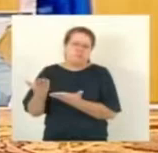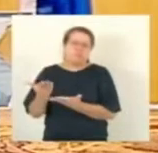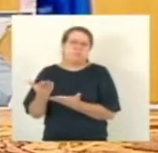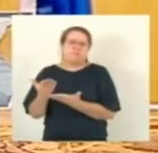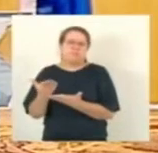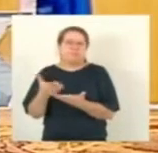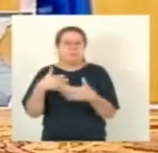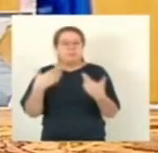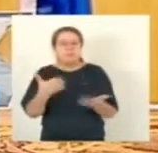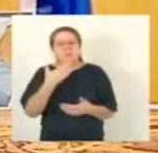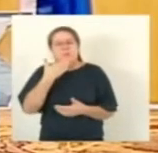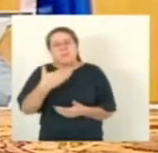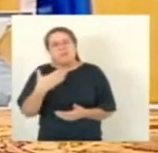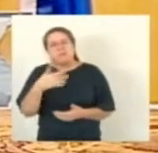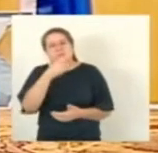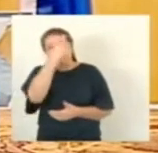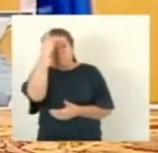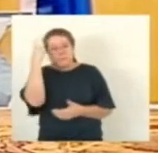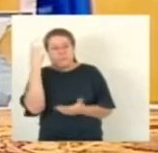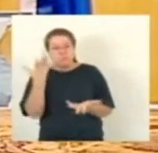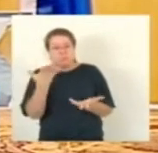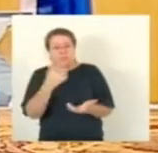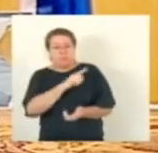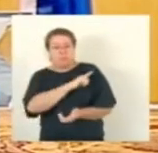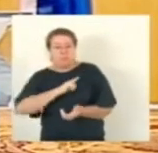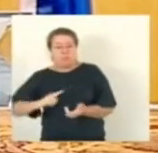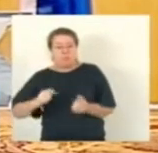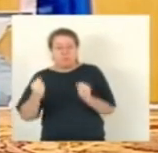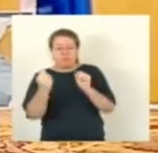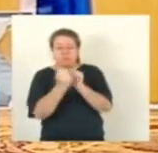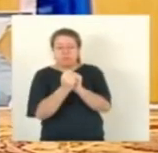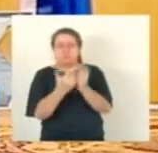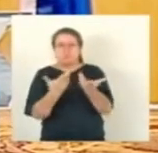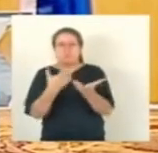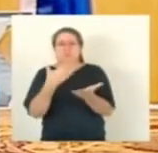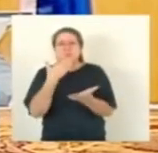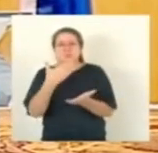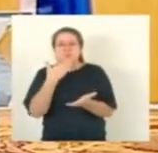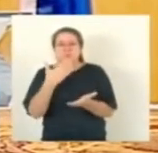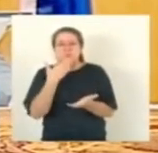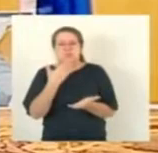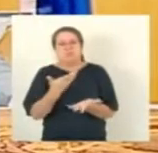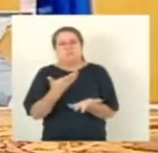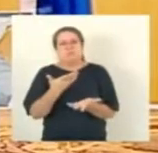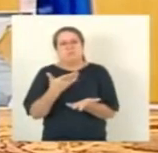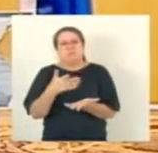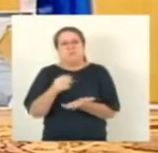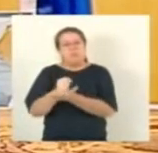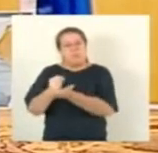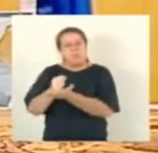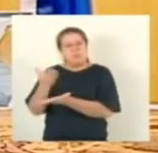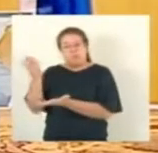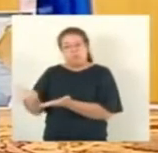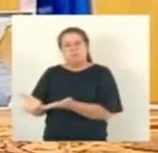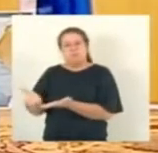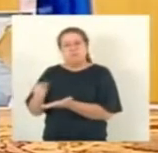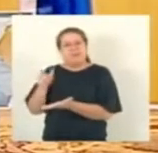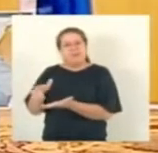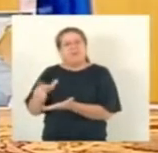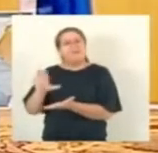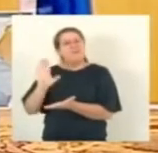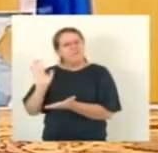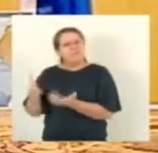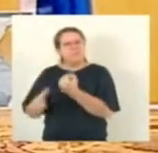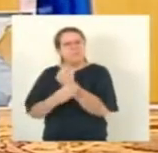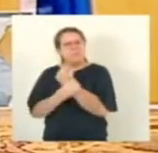para que ela possa ter novamente o remédio, tendo em vista que já foi assegurado pela justiça.